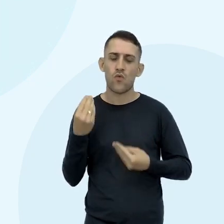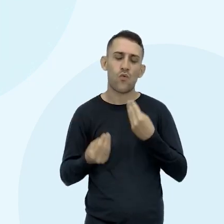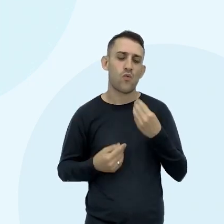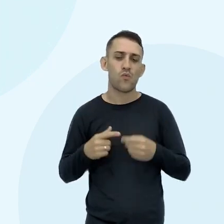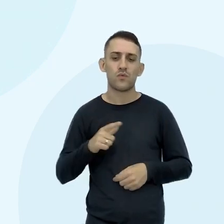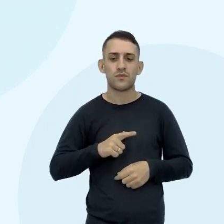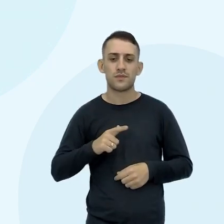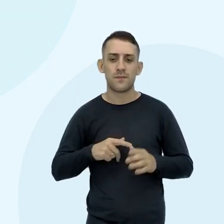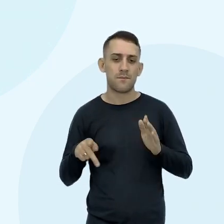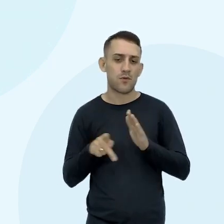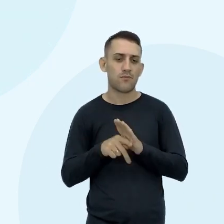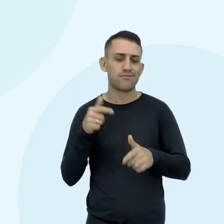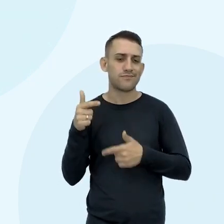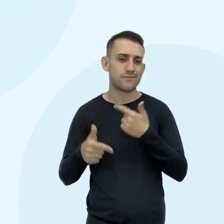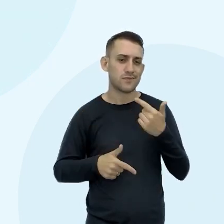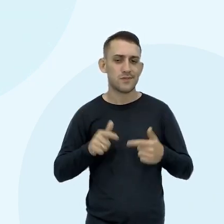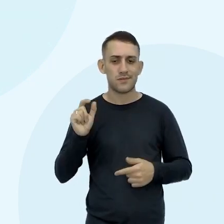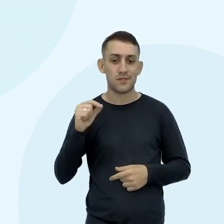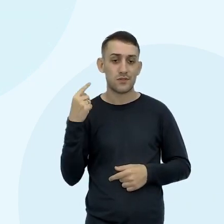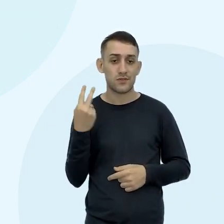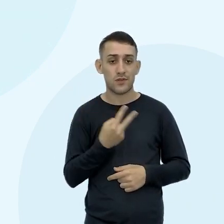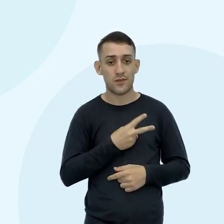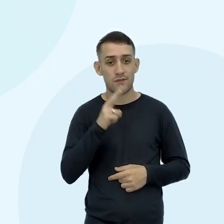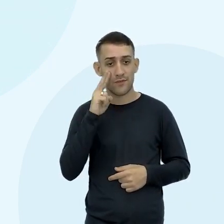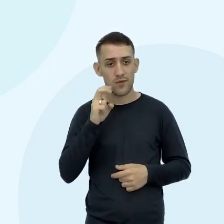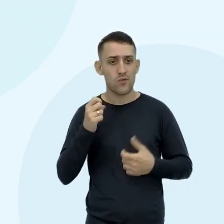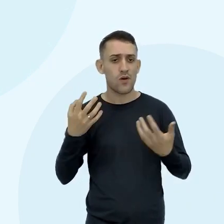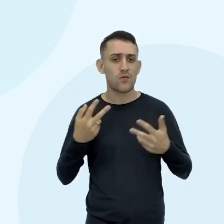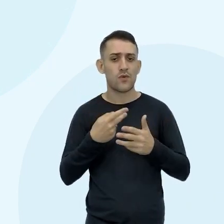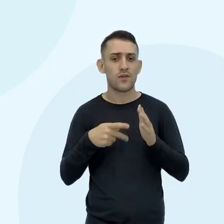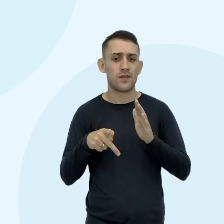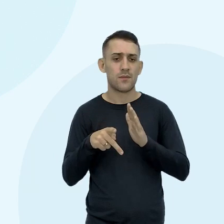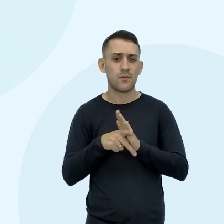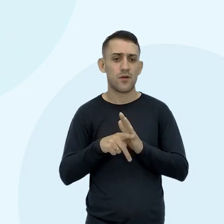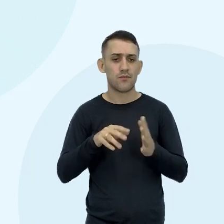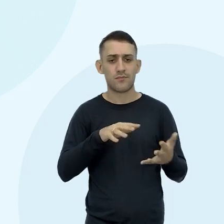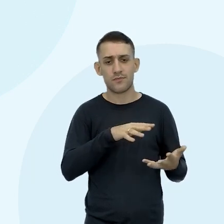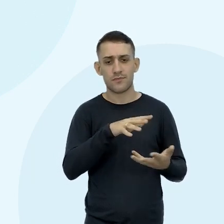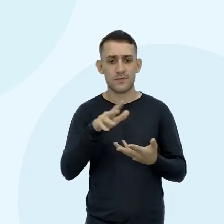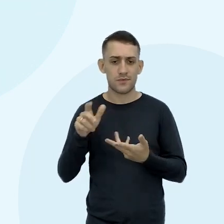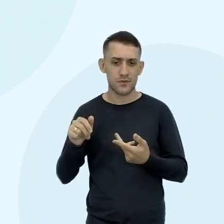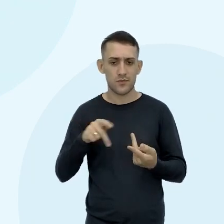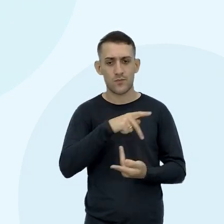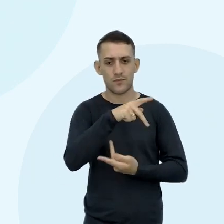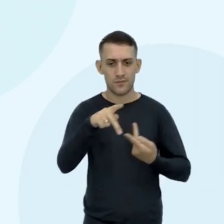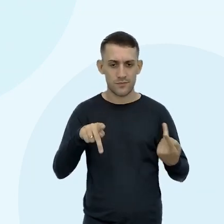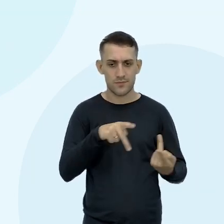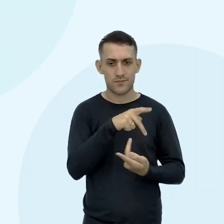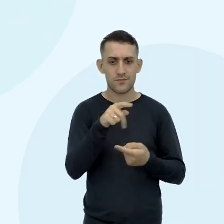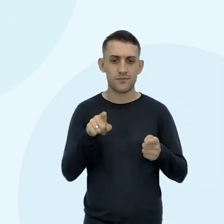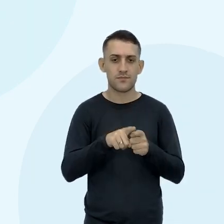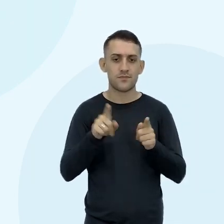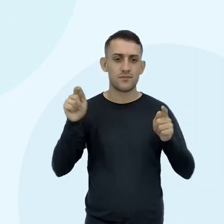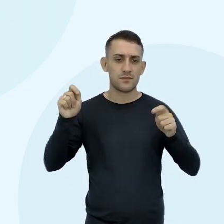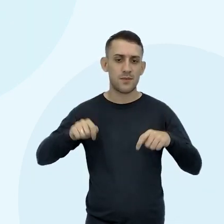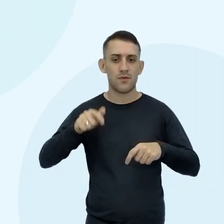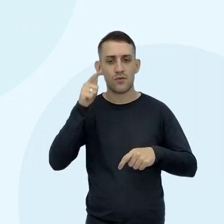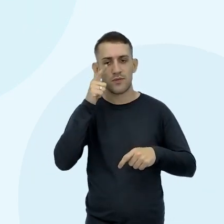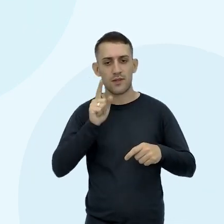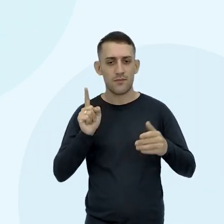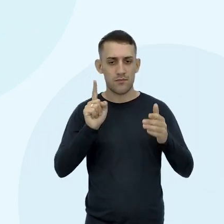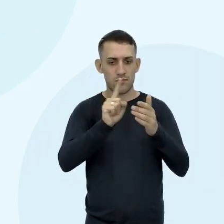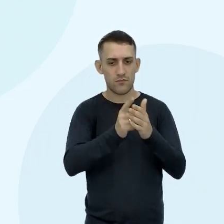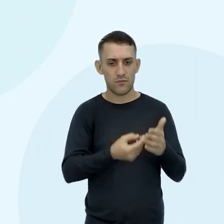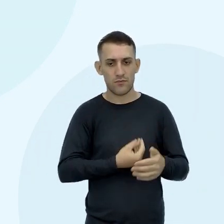O foi trabalhado Nós vimos aí Quais são as condições Do planeta Terra De um planeta A realidade Para abrigar vida